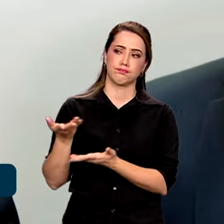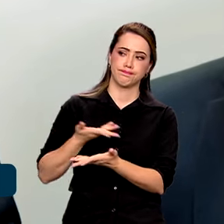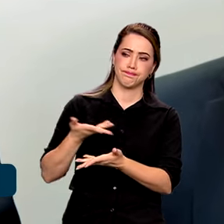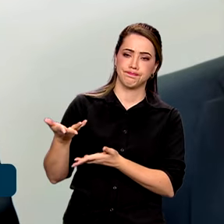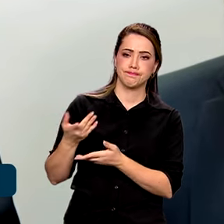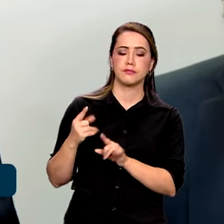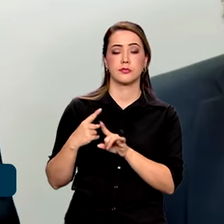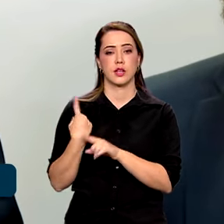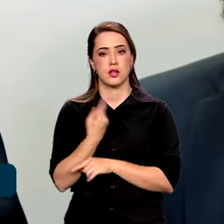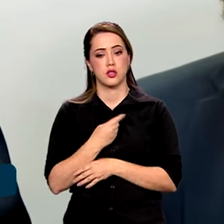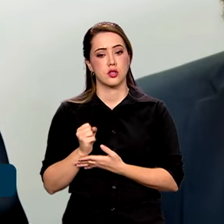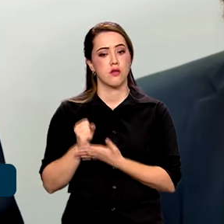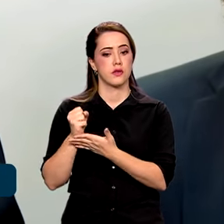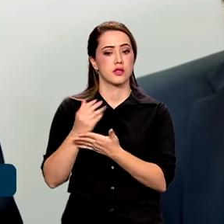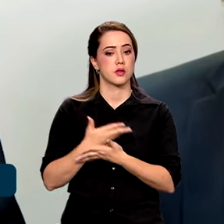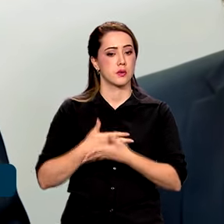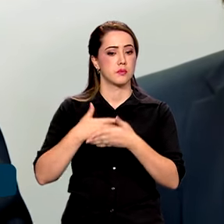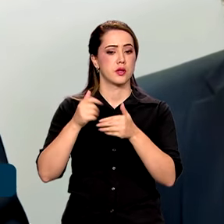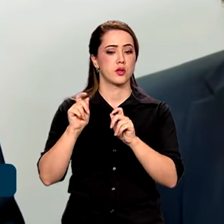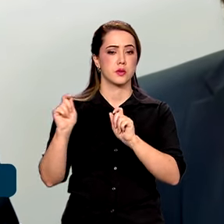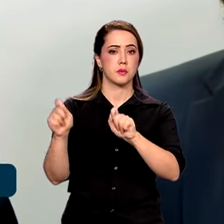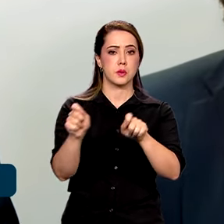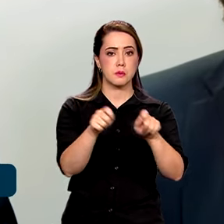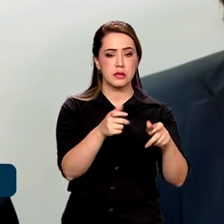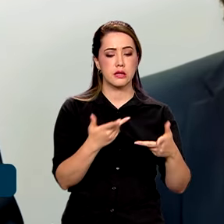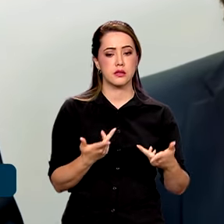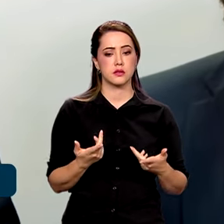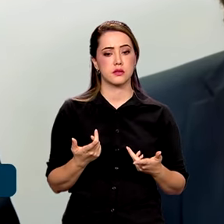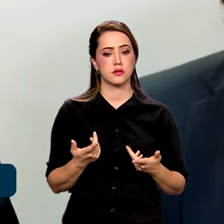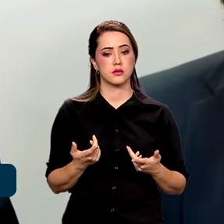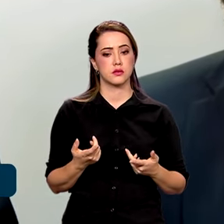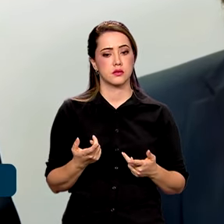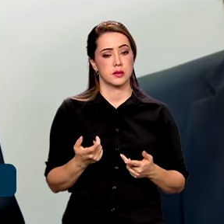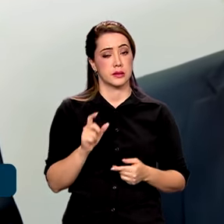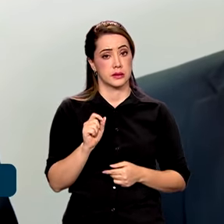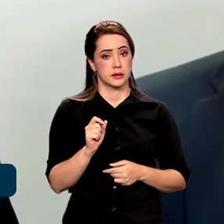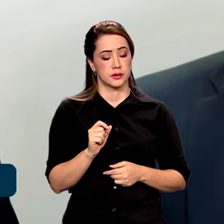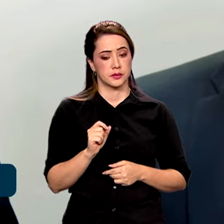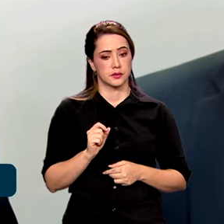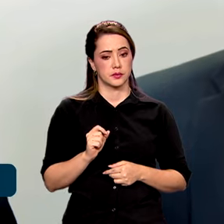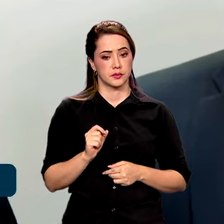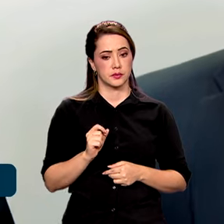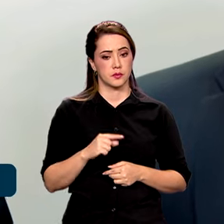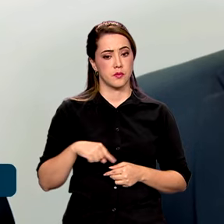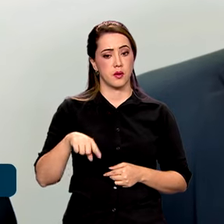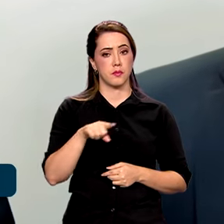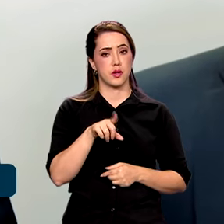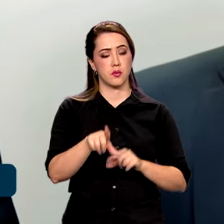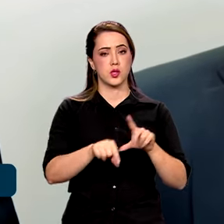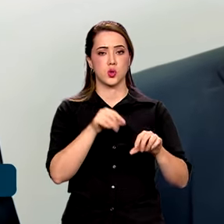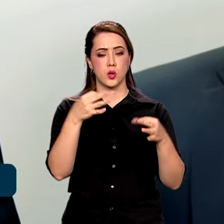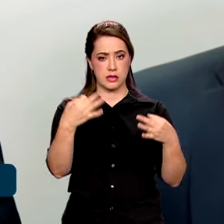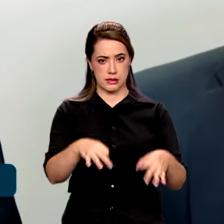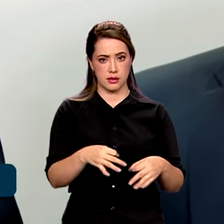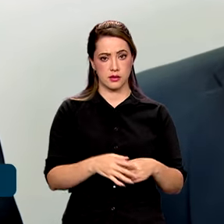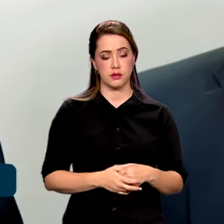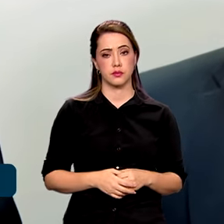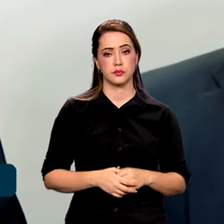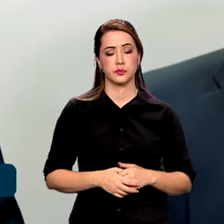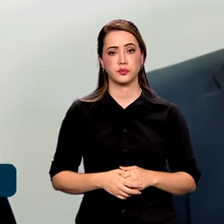Nós estamos oferecendo os melhores subsídios por uma tomada de decisão robusta.